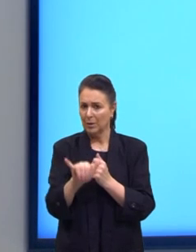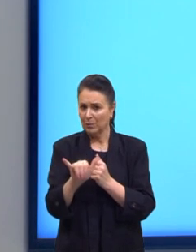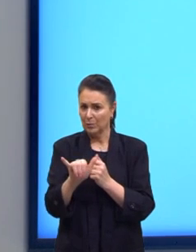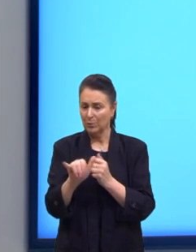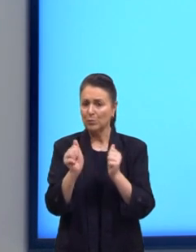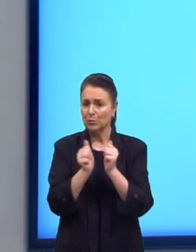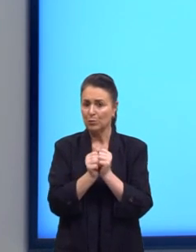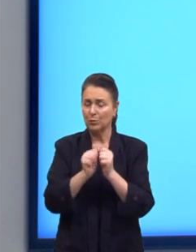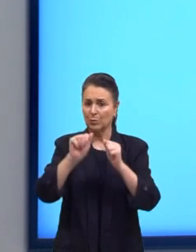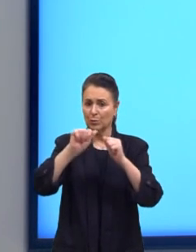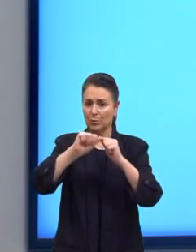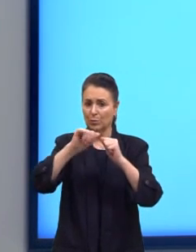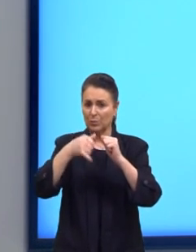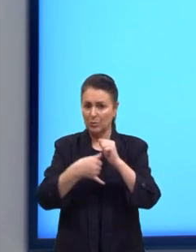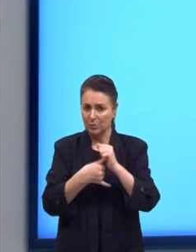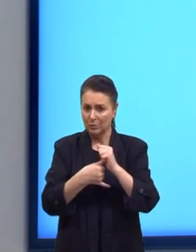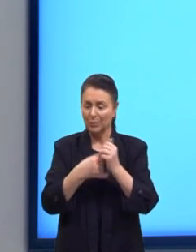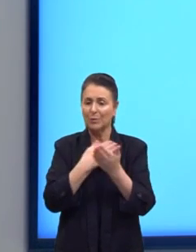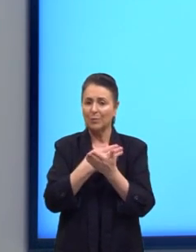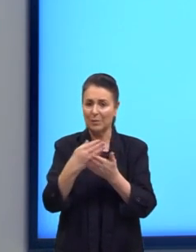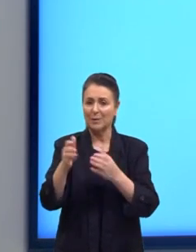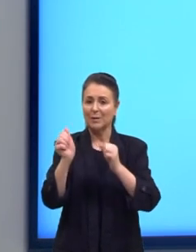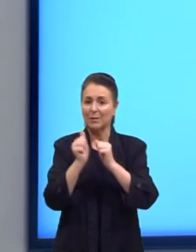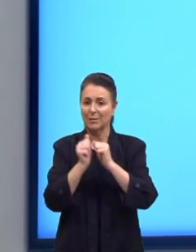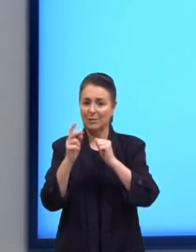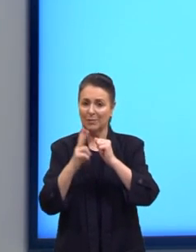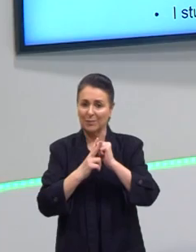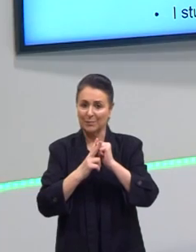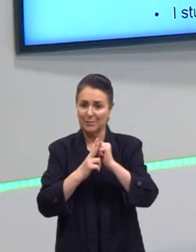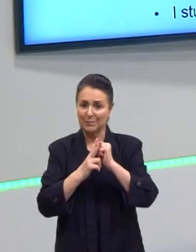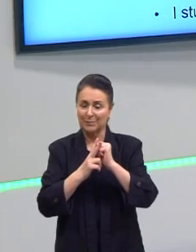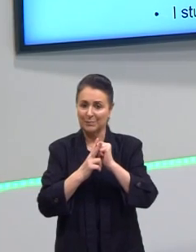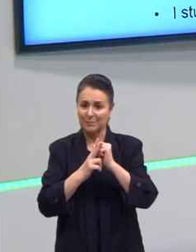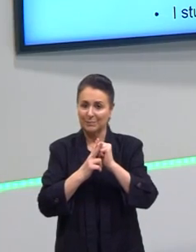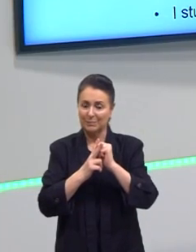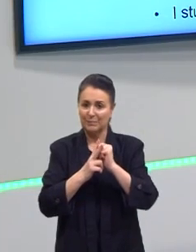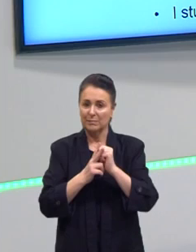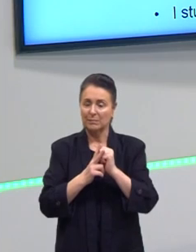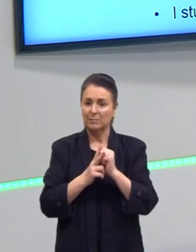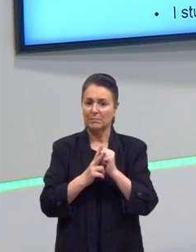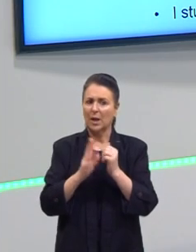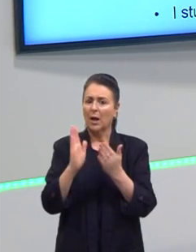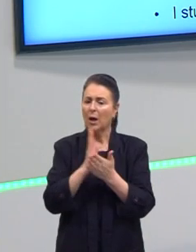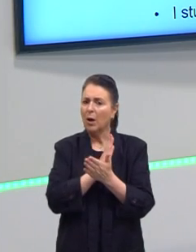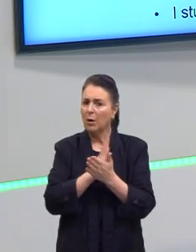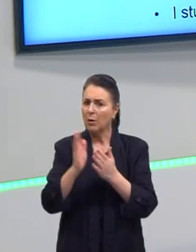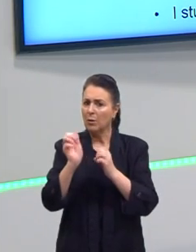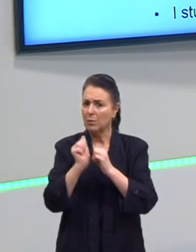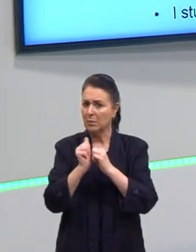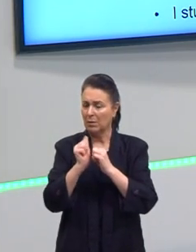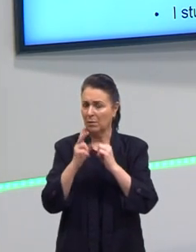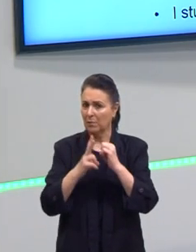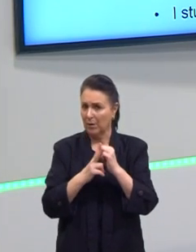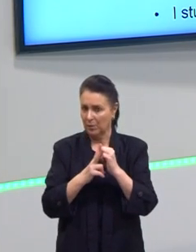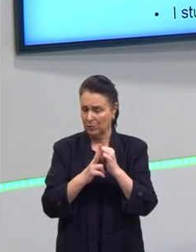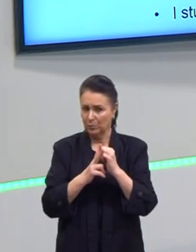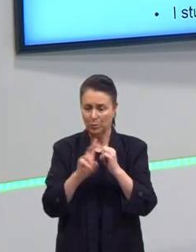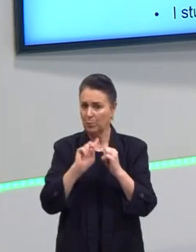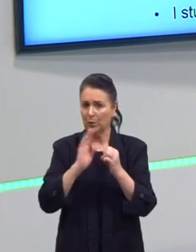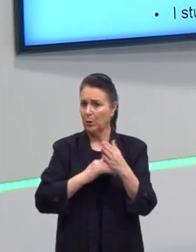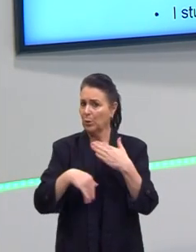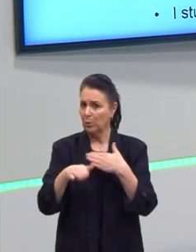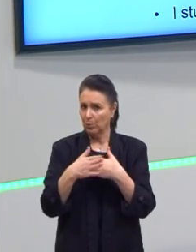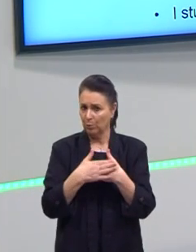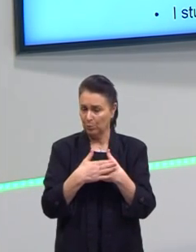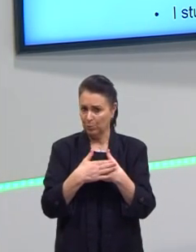eu tenho um advérbio. E alguns dos advérbios, não são todos, normalmente acontece